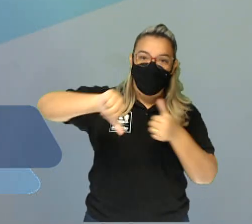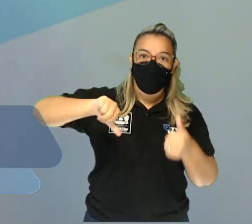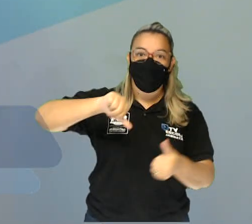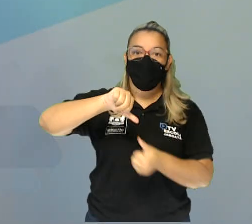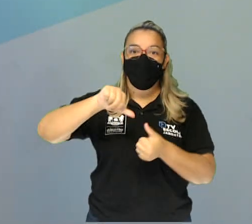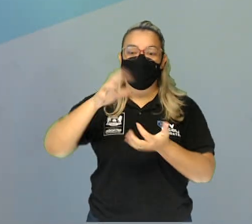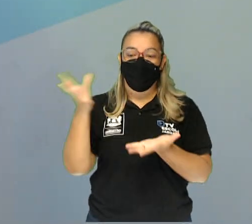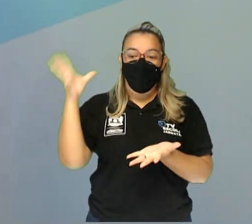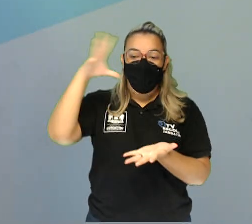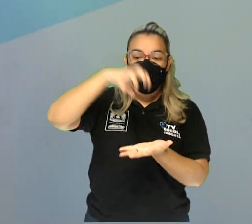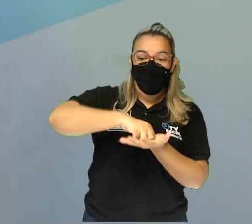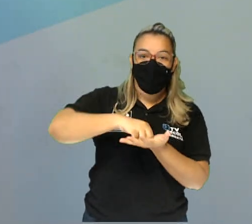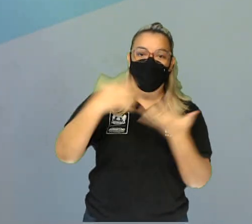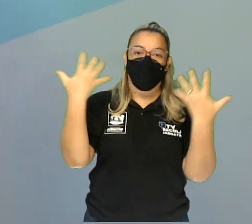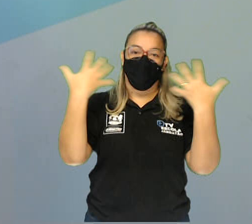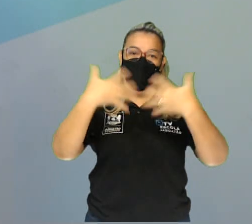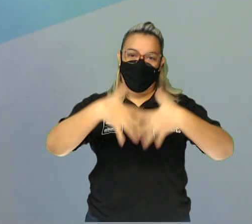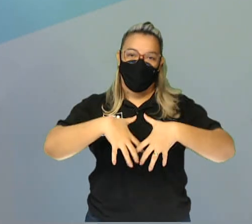no meio natural.